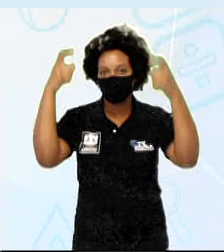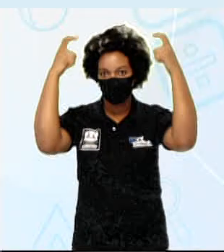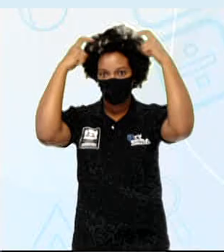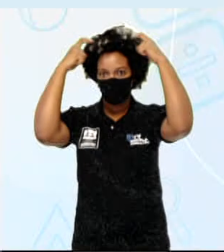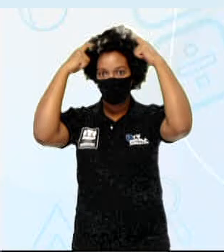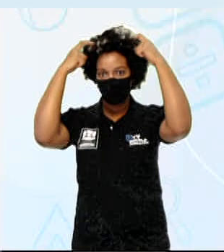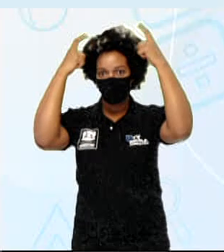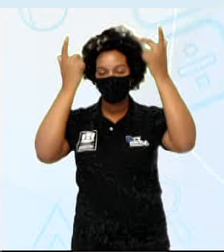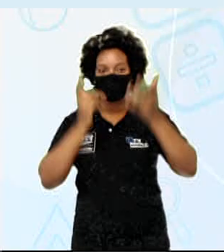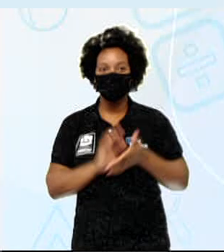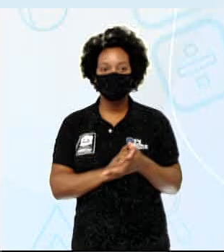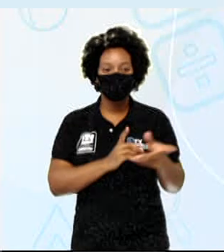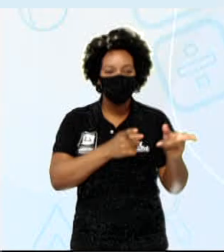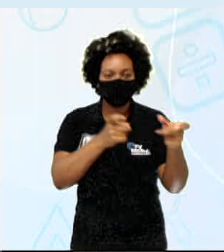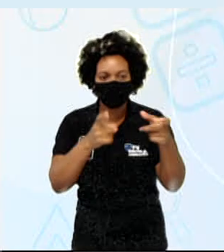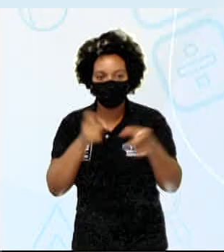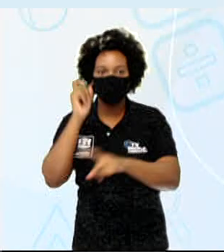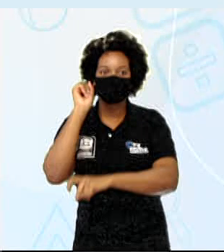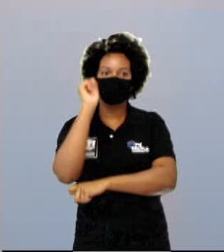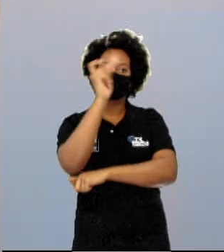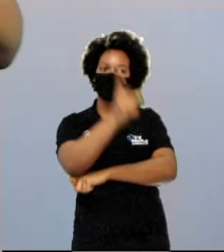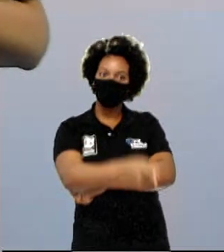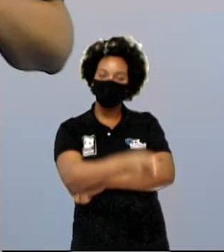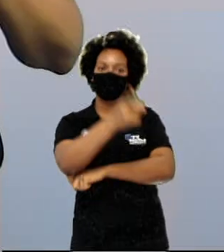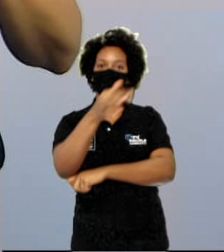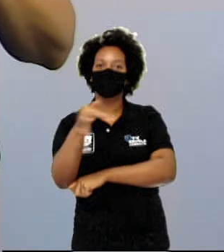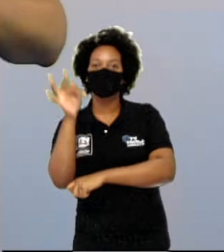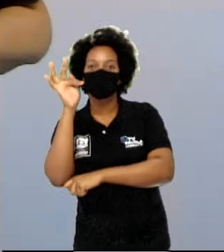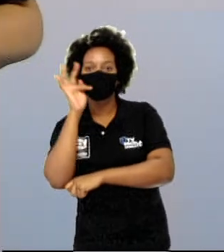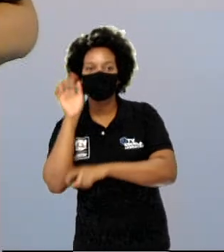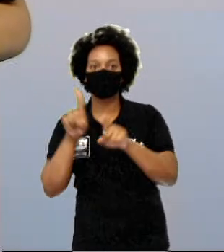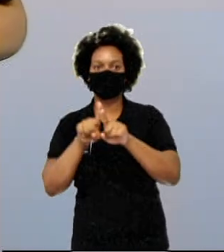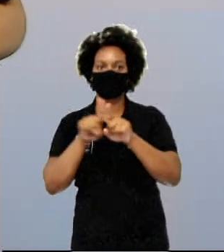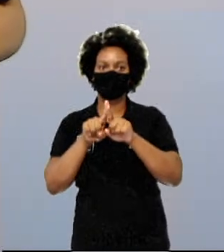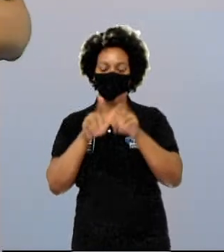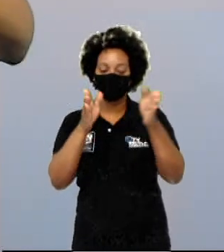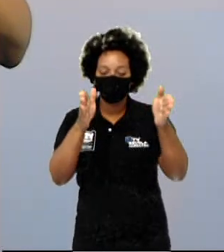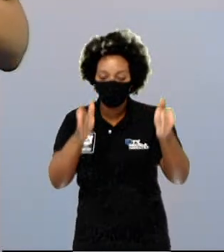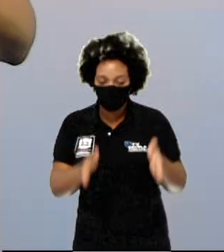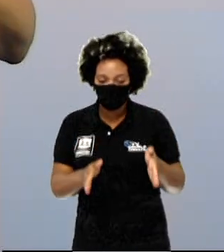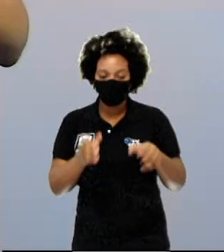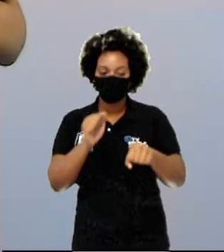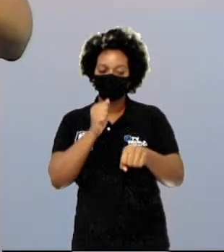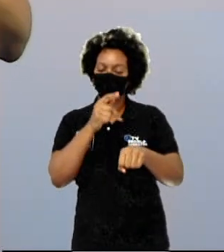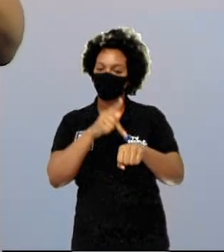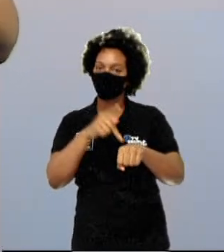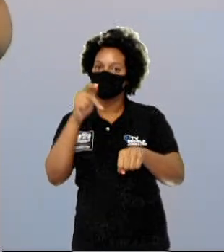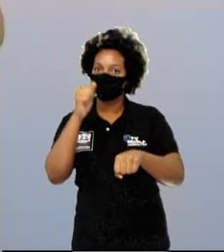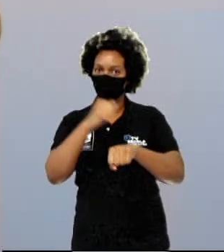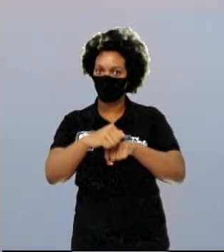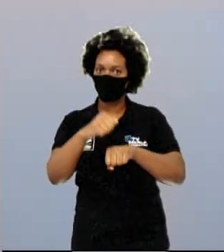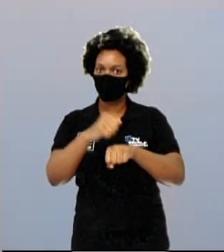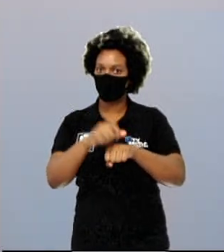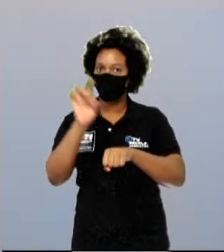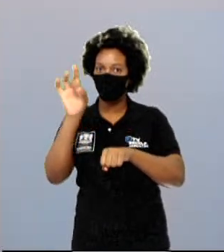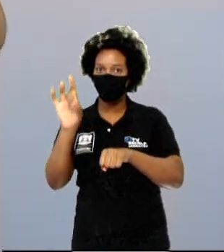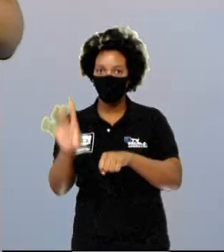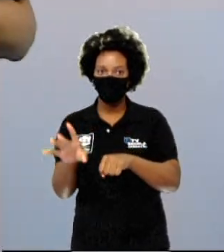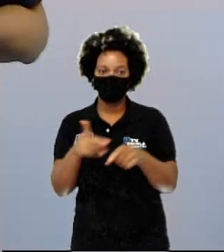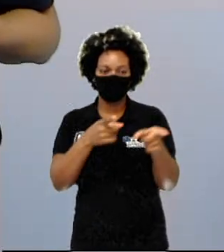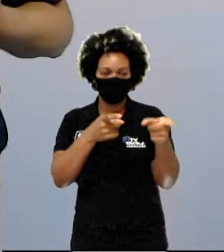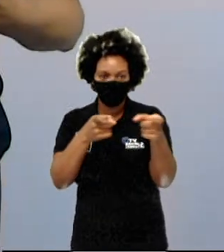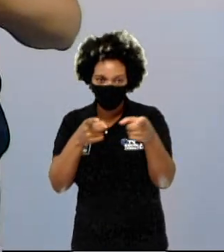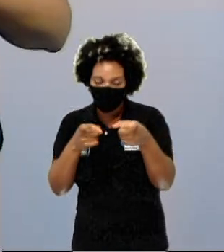Caçava, pescava e colhia frutos. Durante o Paleolítico, a única forma de sobreviver era a